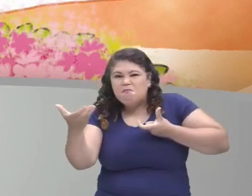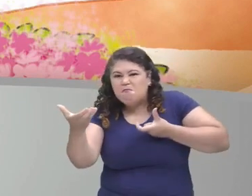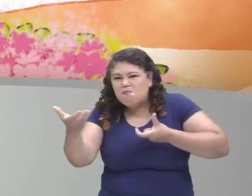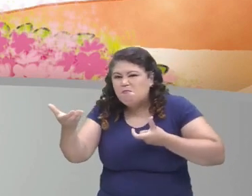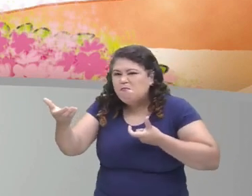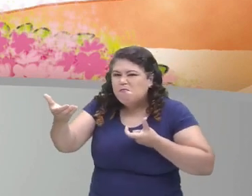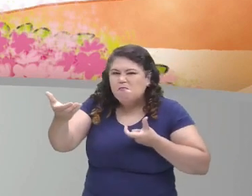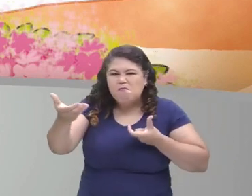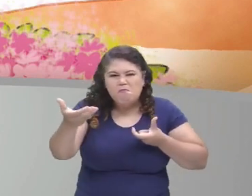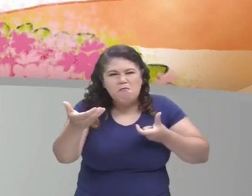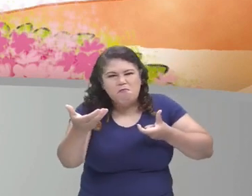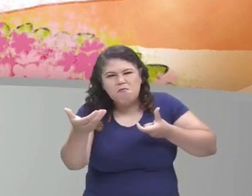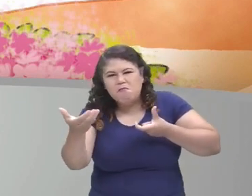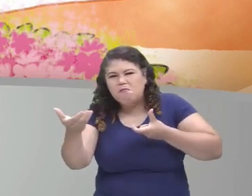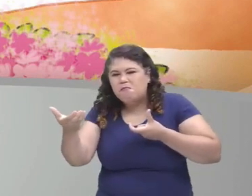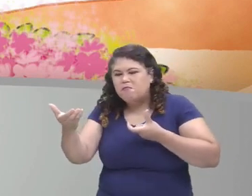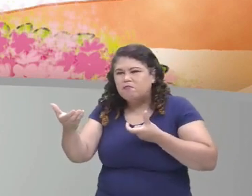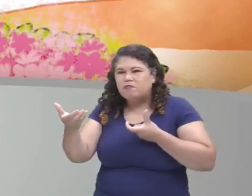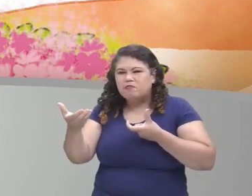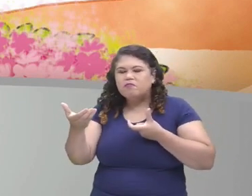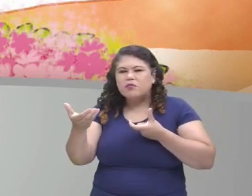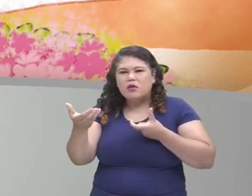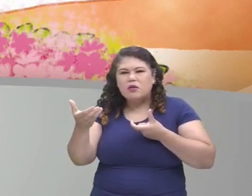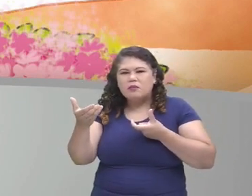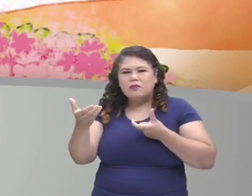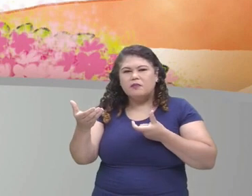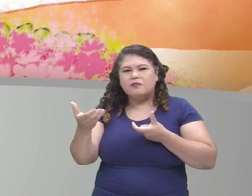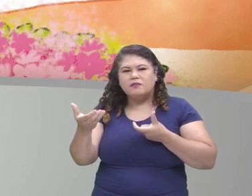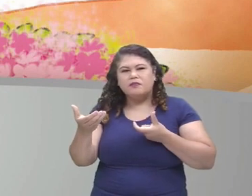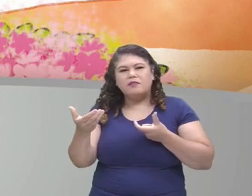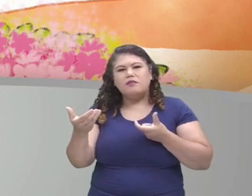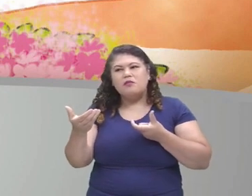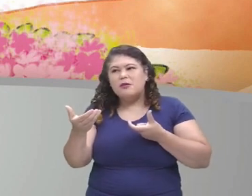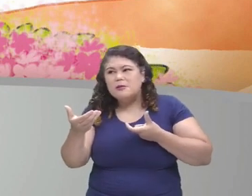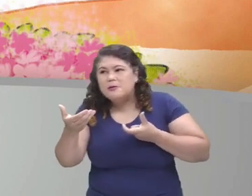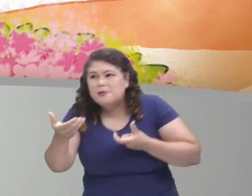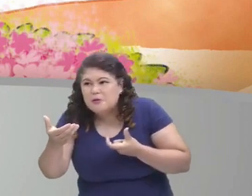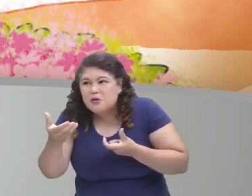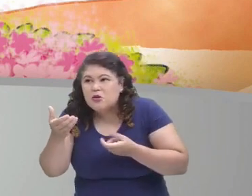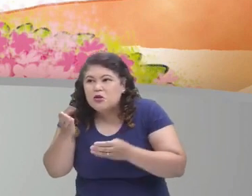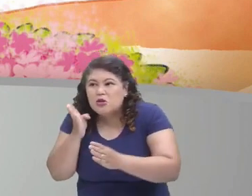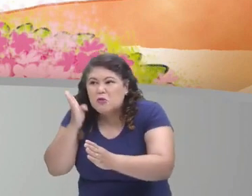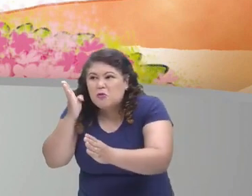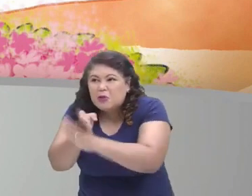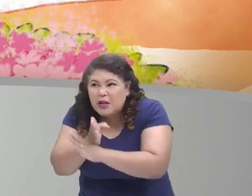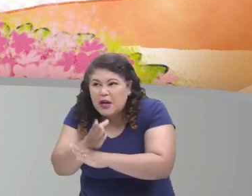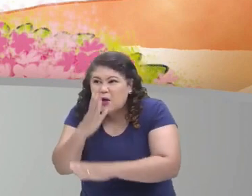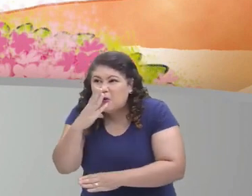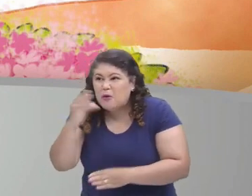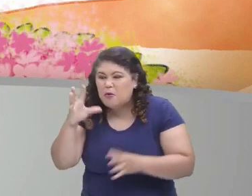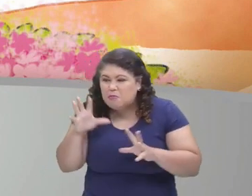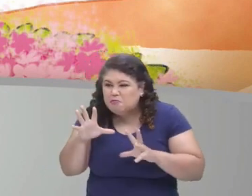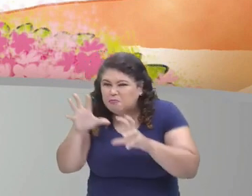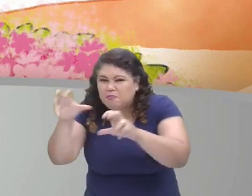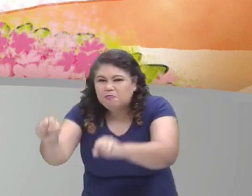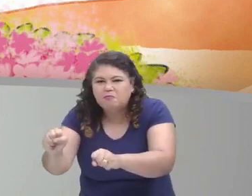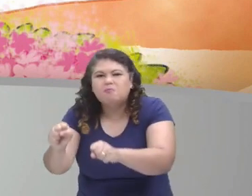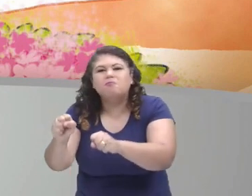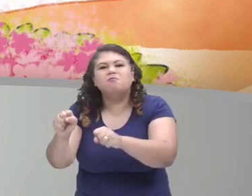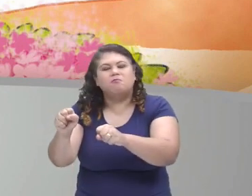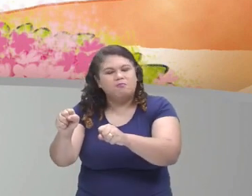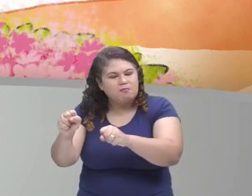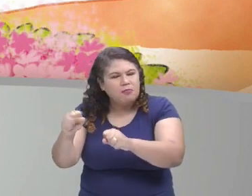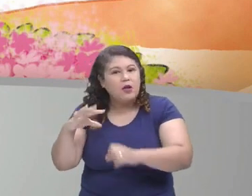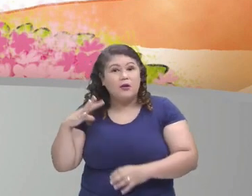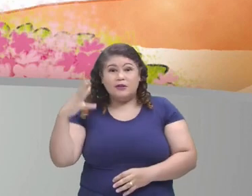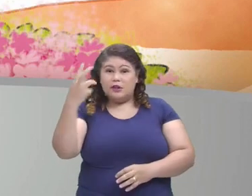Ela conseguiu, ele conseguiu fazer o quê? Porque alcançar o lobo e o capturou, salvando